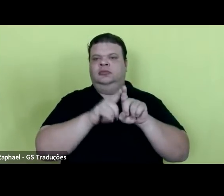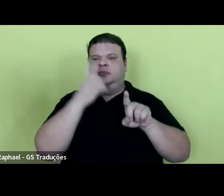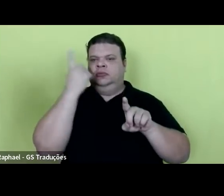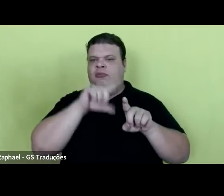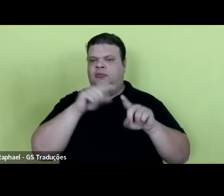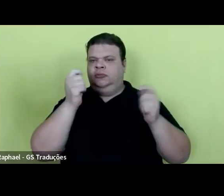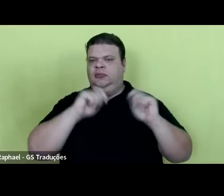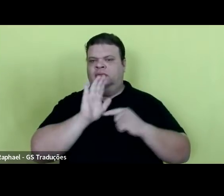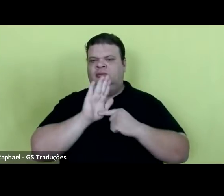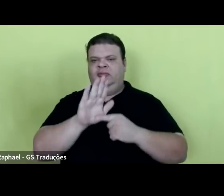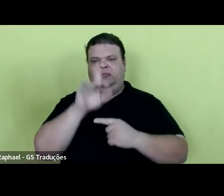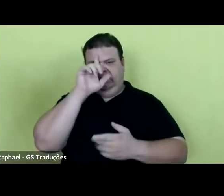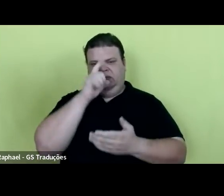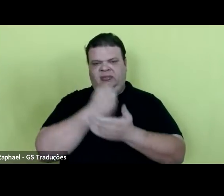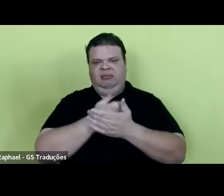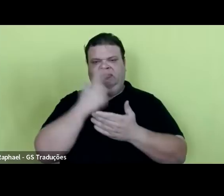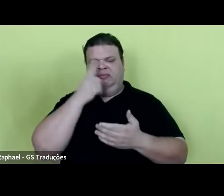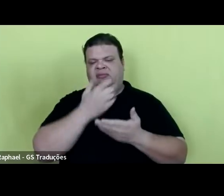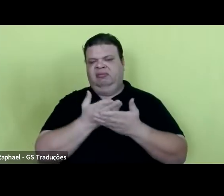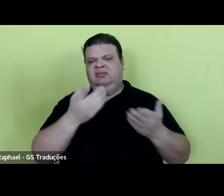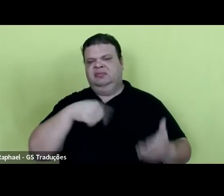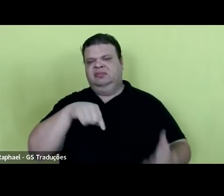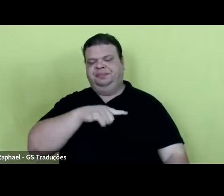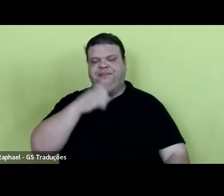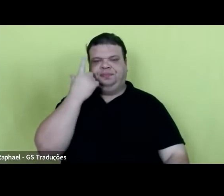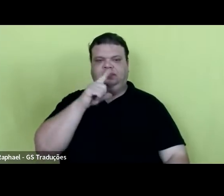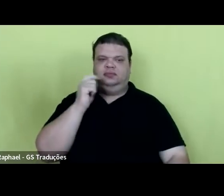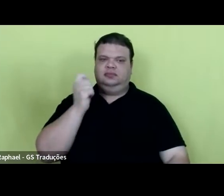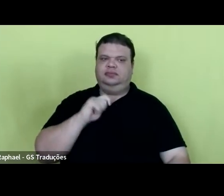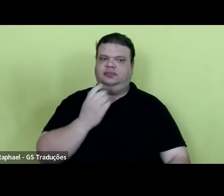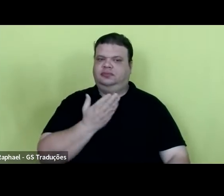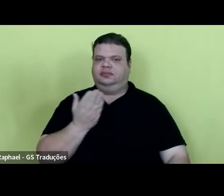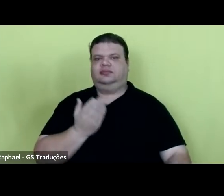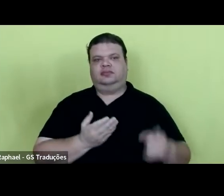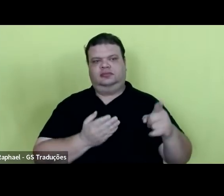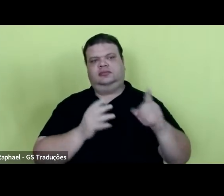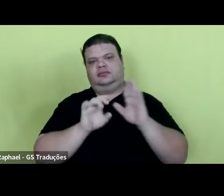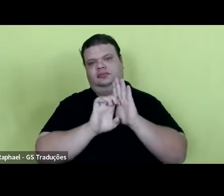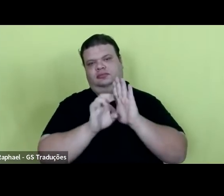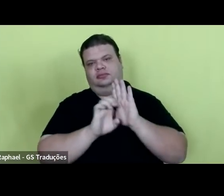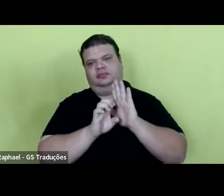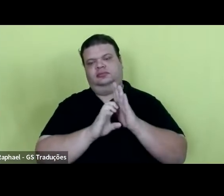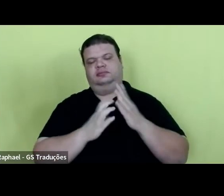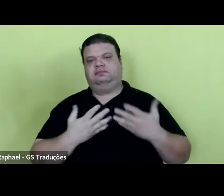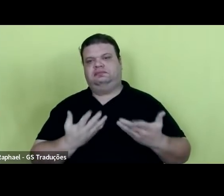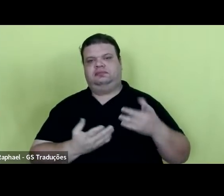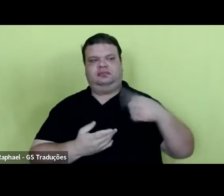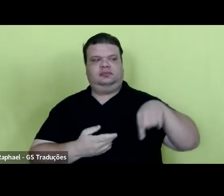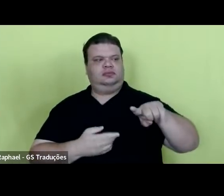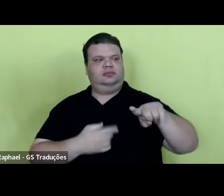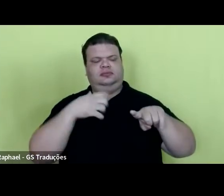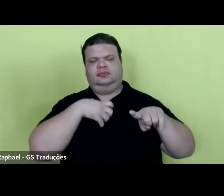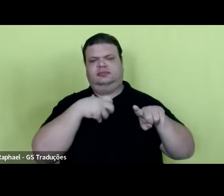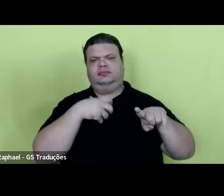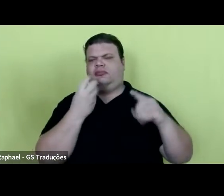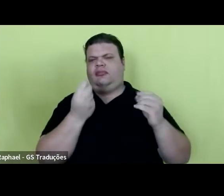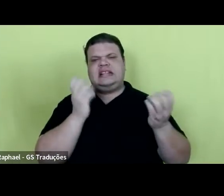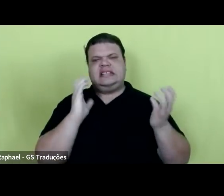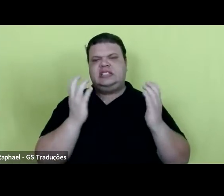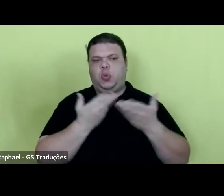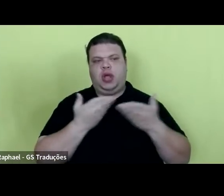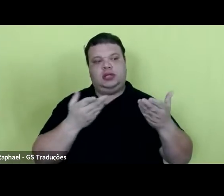nas decisões importantes dos nossos editais, enfim, de todas as situações que precisamos